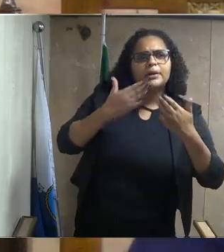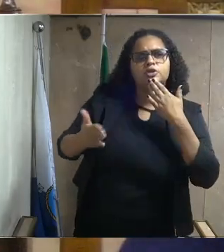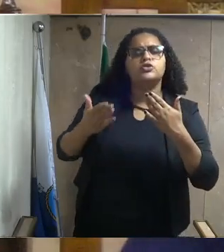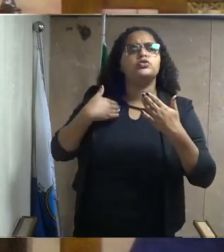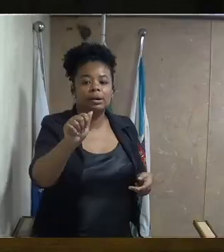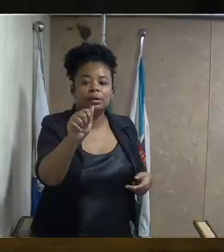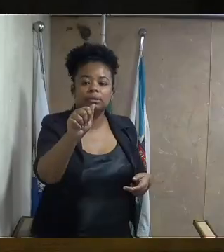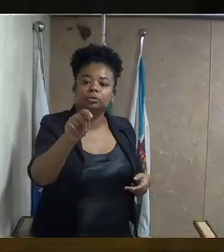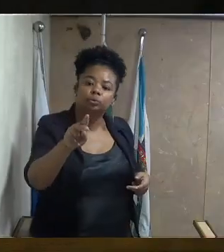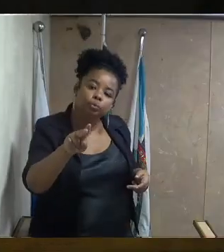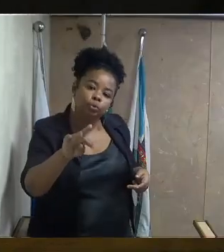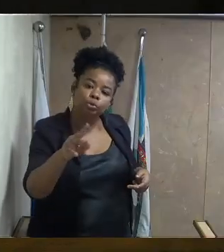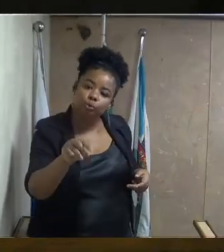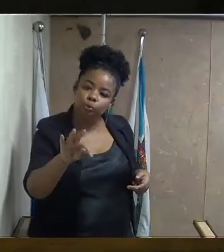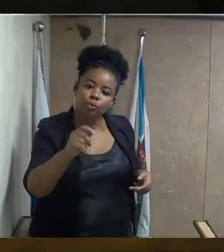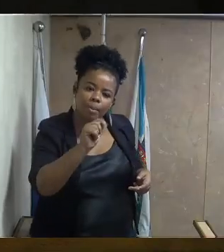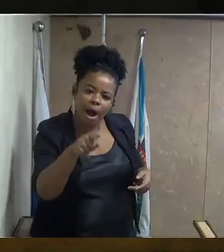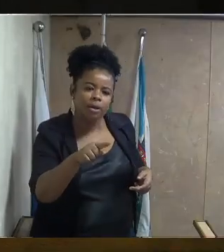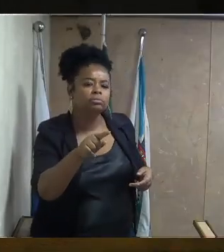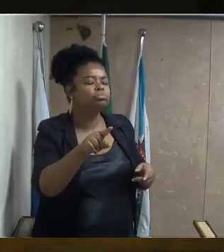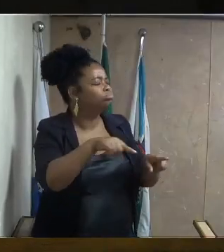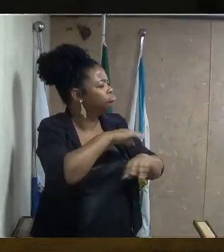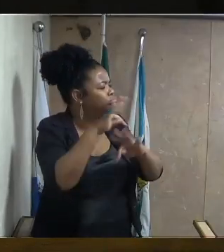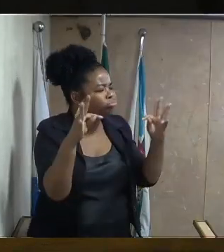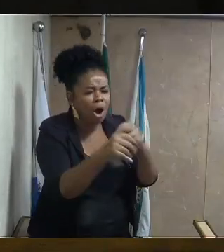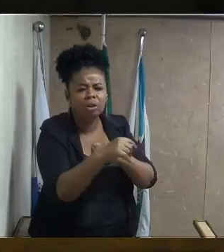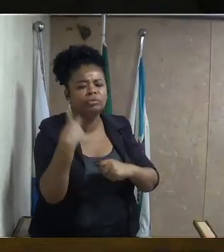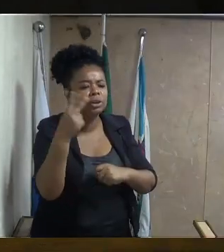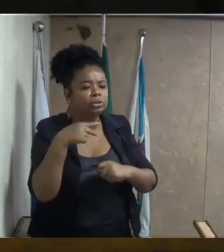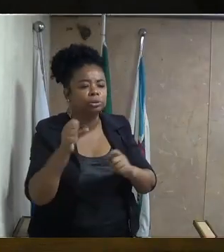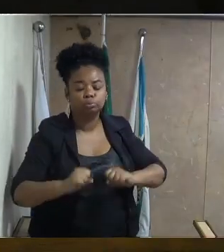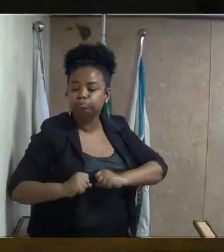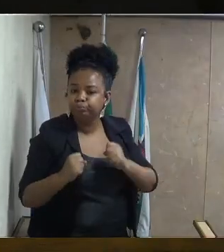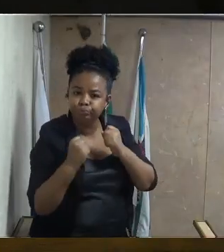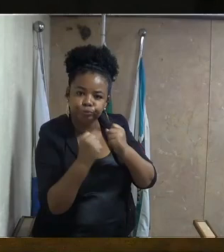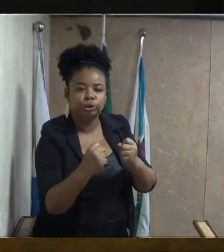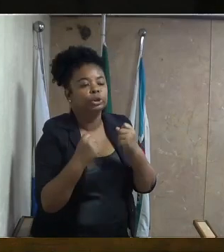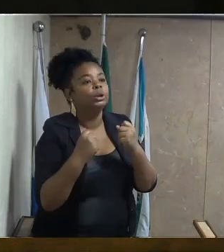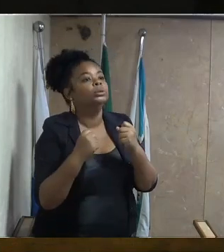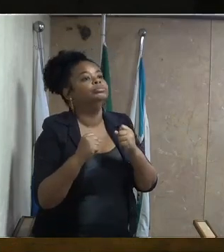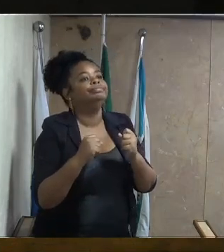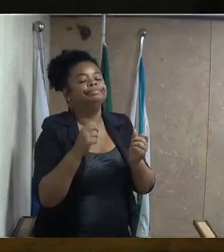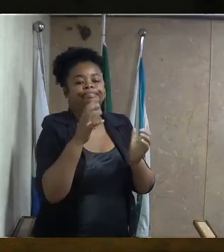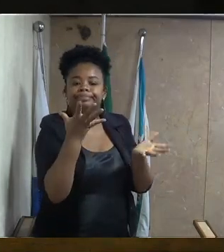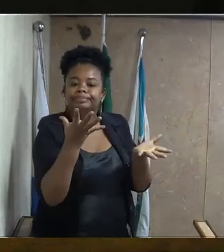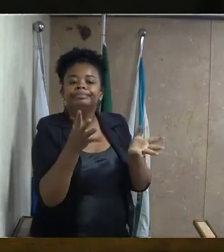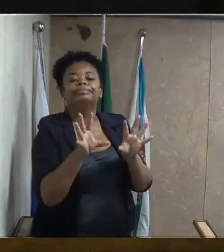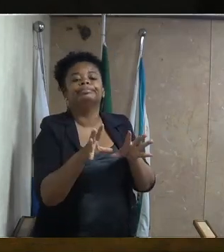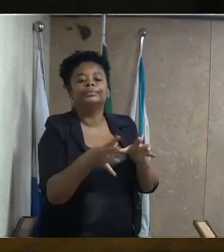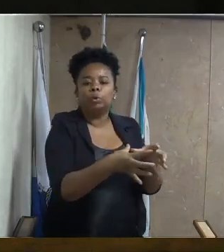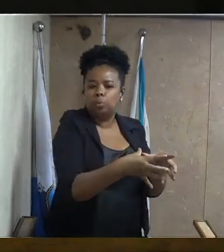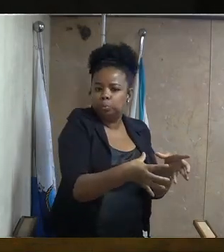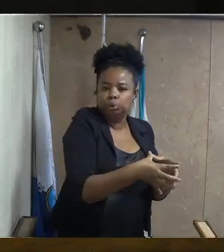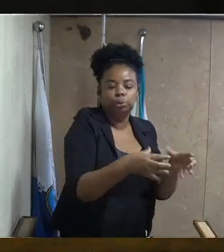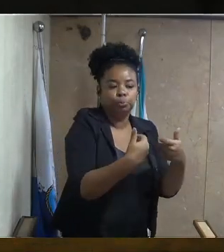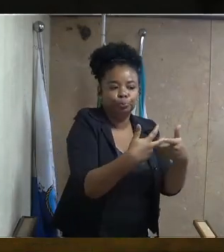apresentadas. Todos os vereadores estão empenhados no setor de transporte. A gente sabe